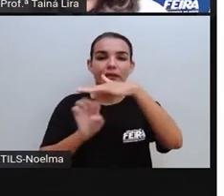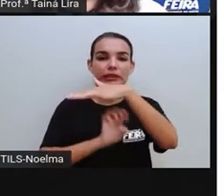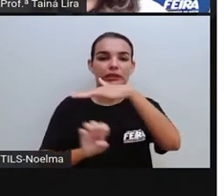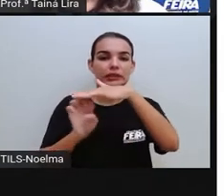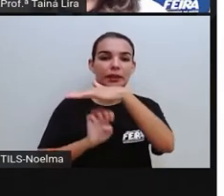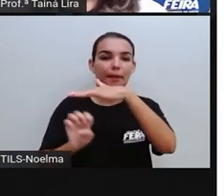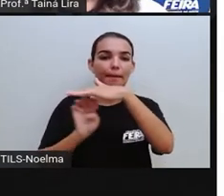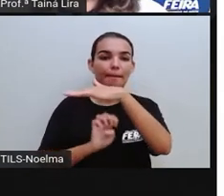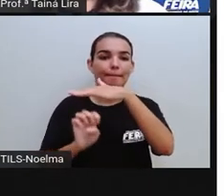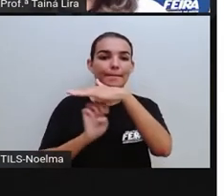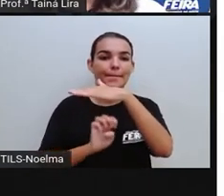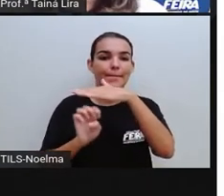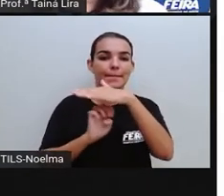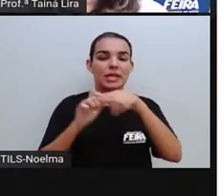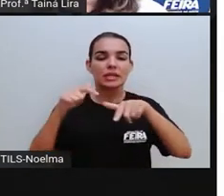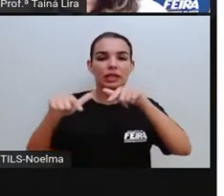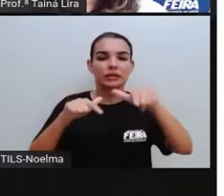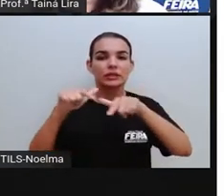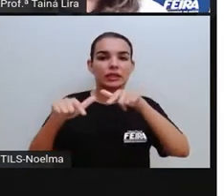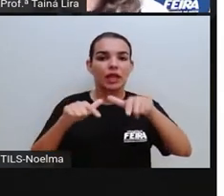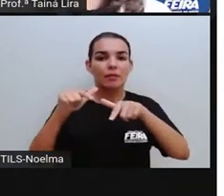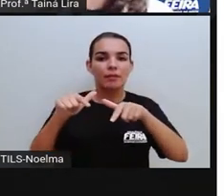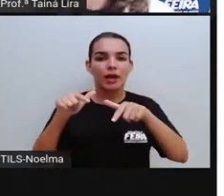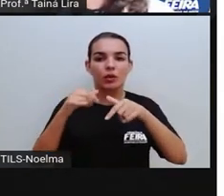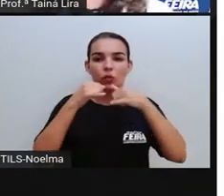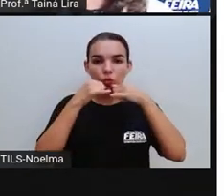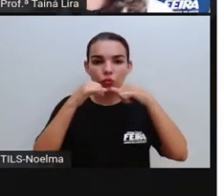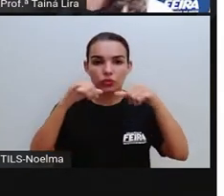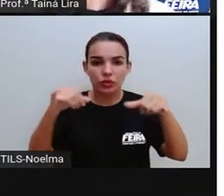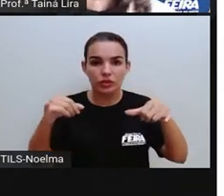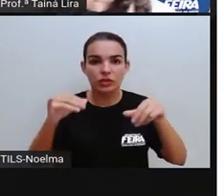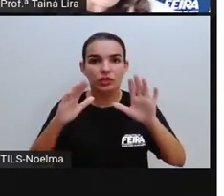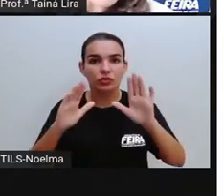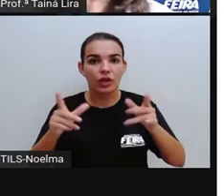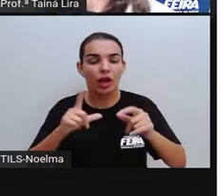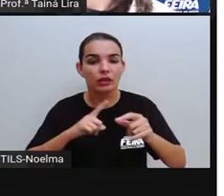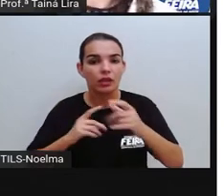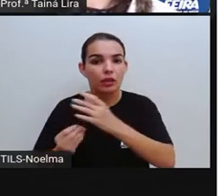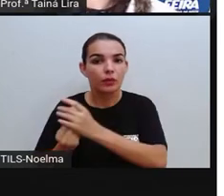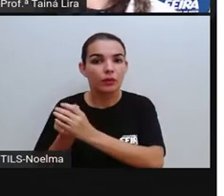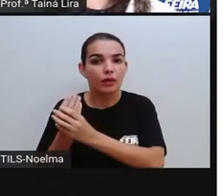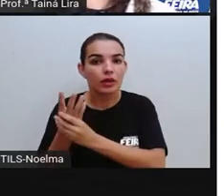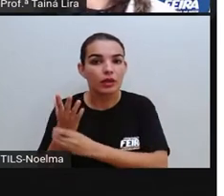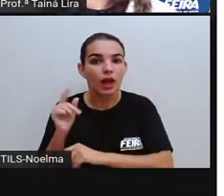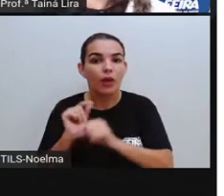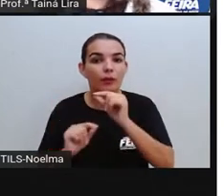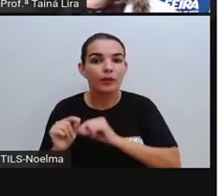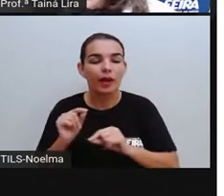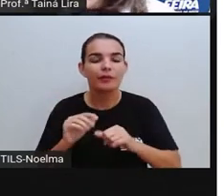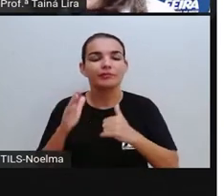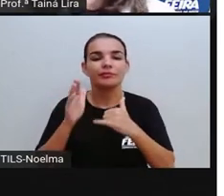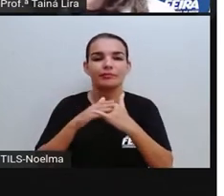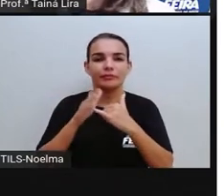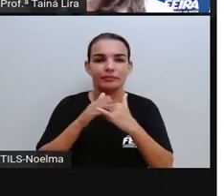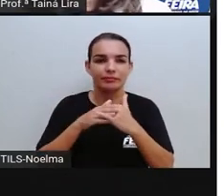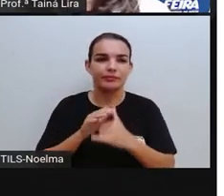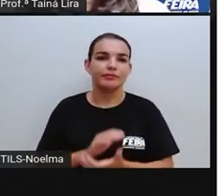trabalham aí com notícias, elas também criam canais no YouTube, certo?